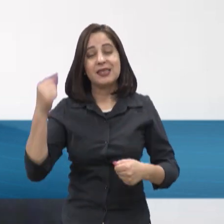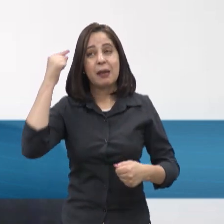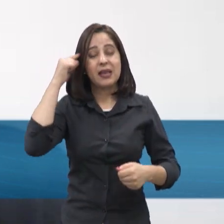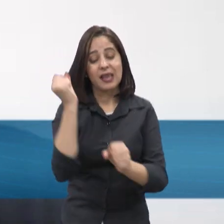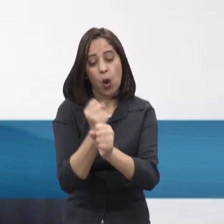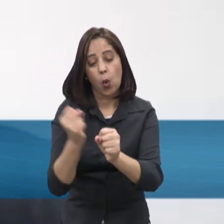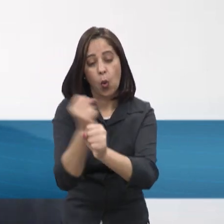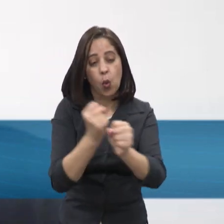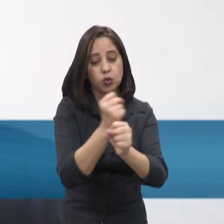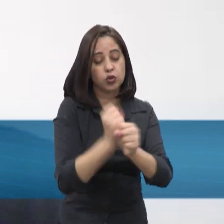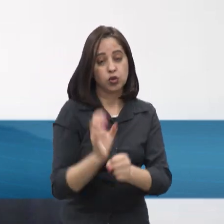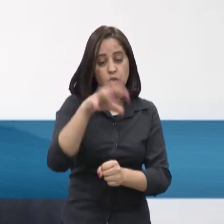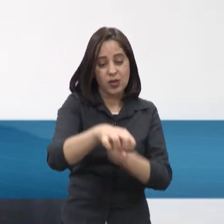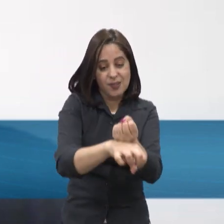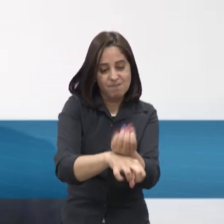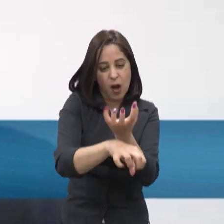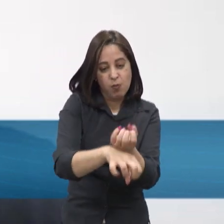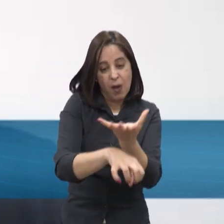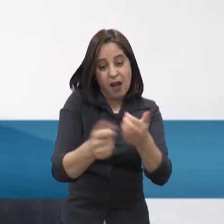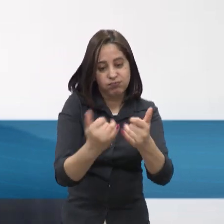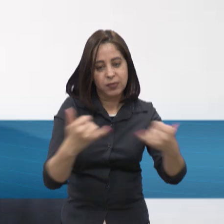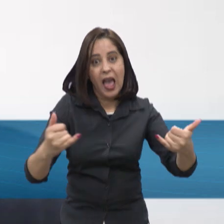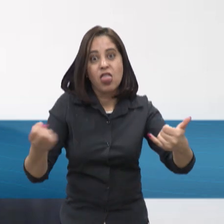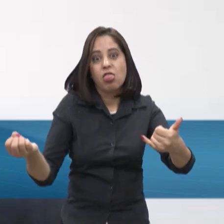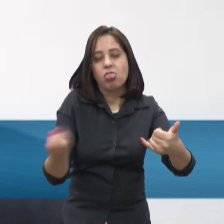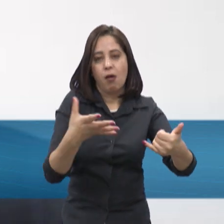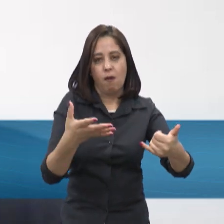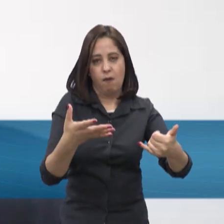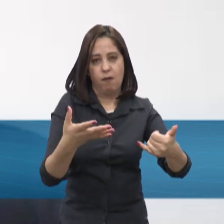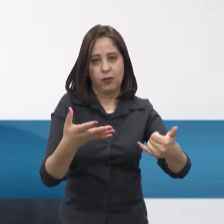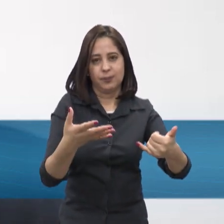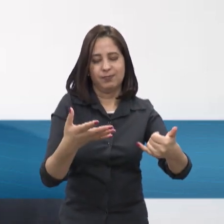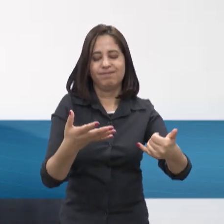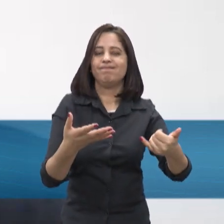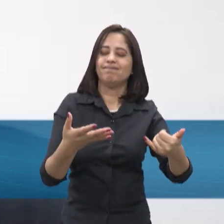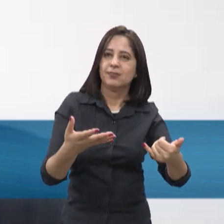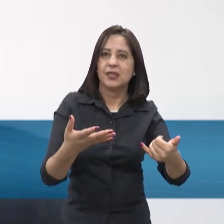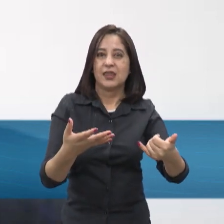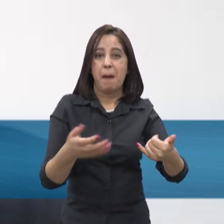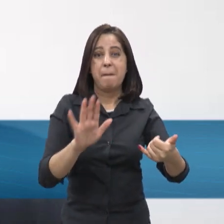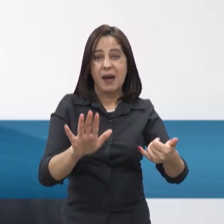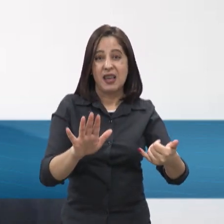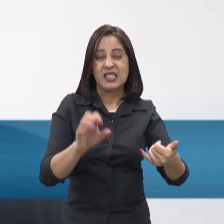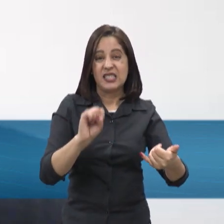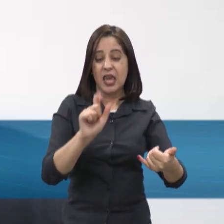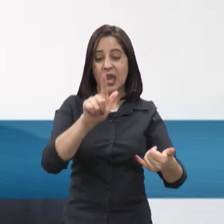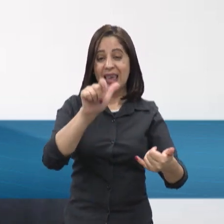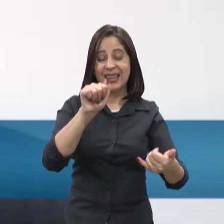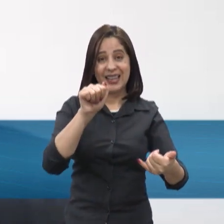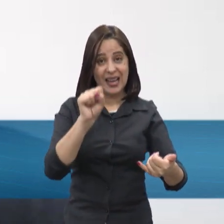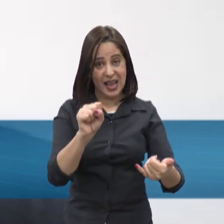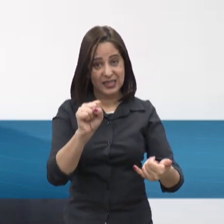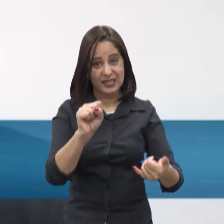que aumentem ainda mais os gases de estufa é algo a ser questionado. Então é